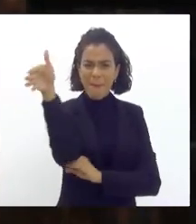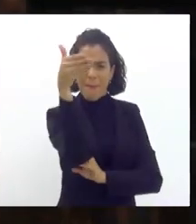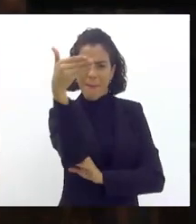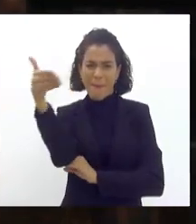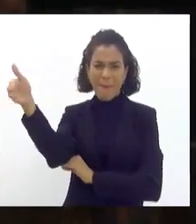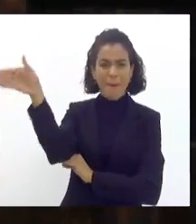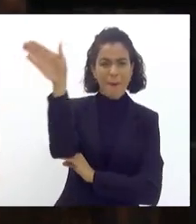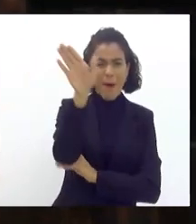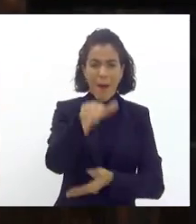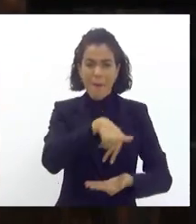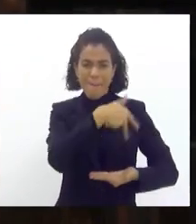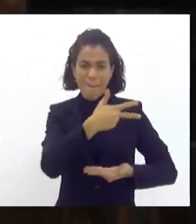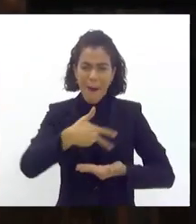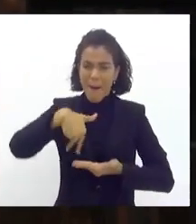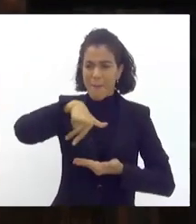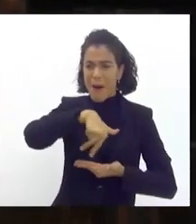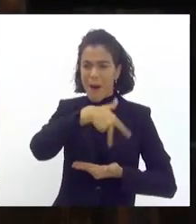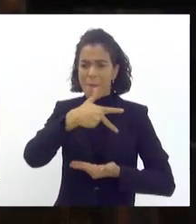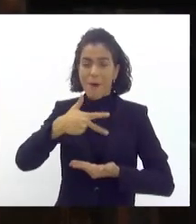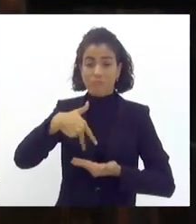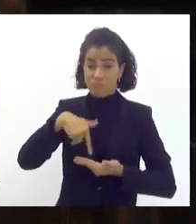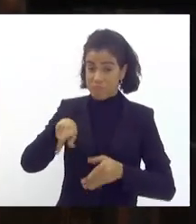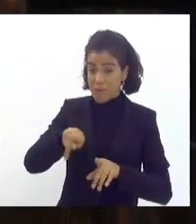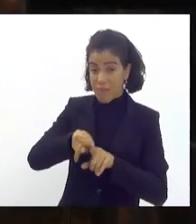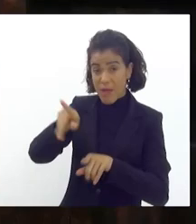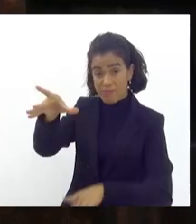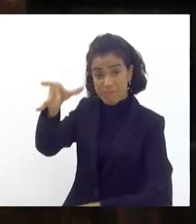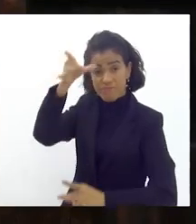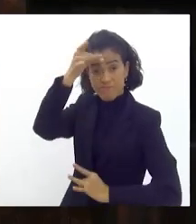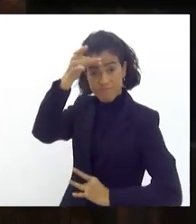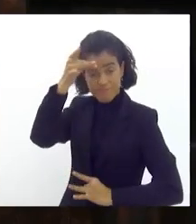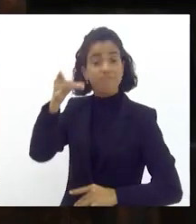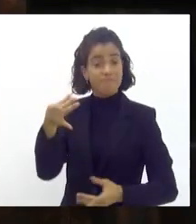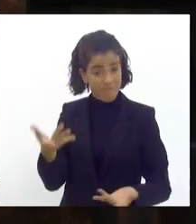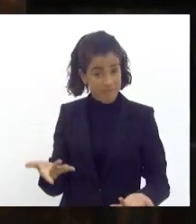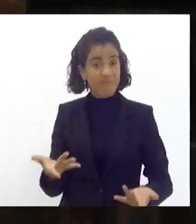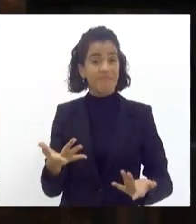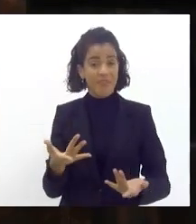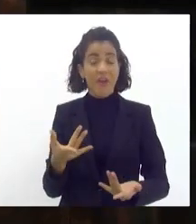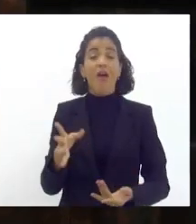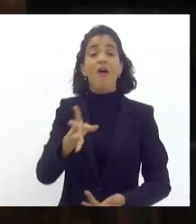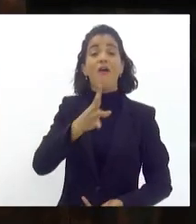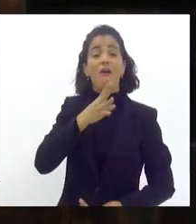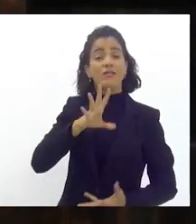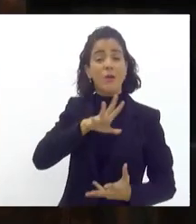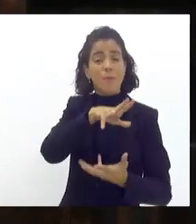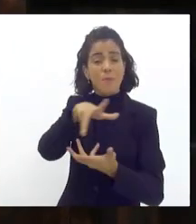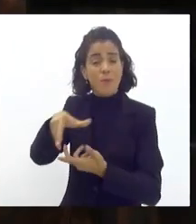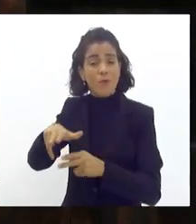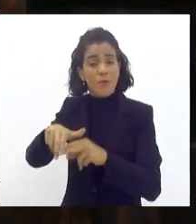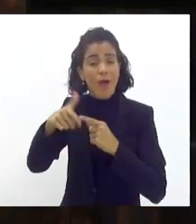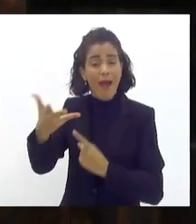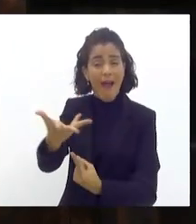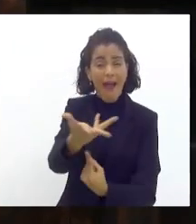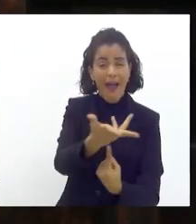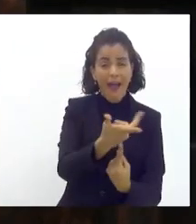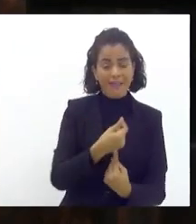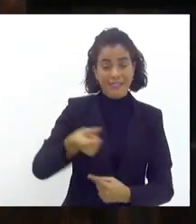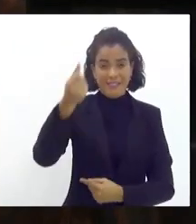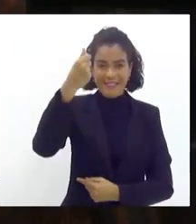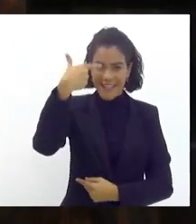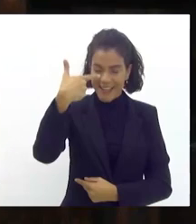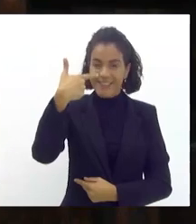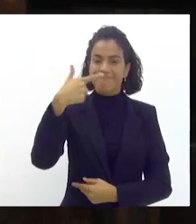dançarinas coreógrafas vão conhecer o mundo a partir da sua arte e do seu talento